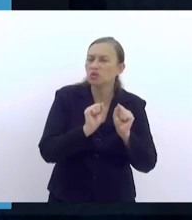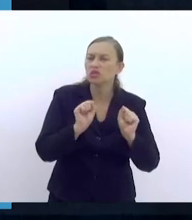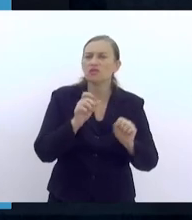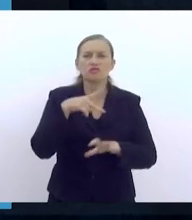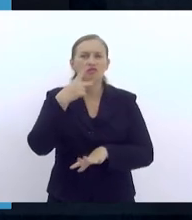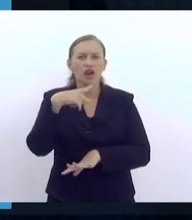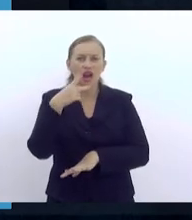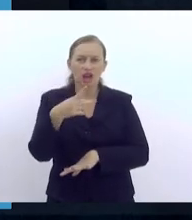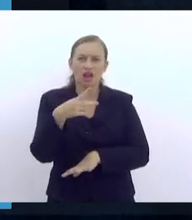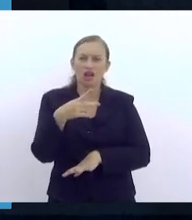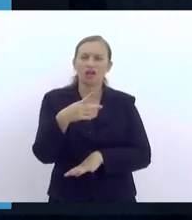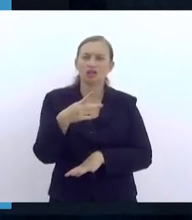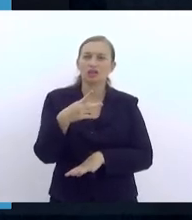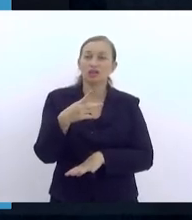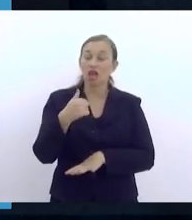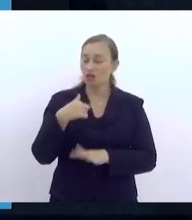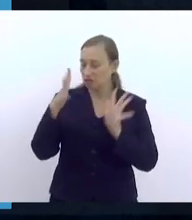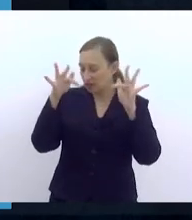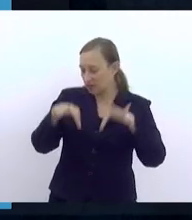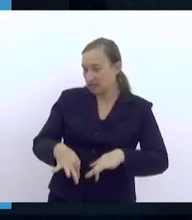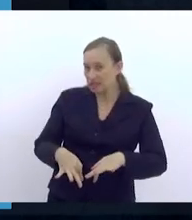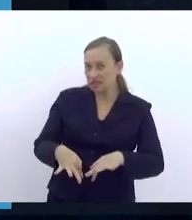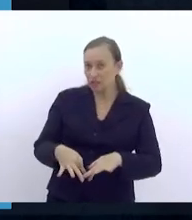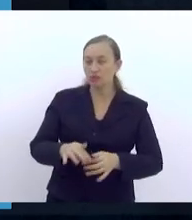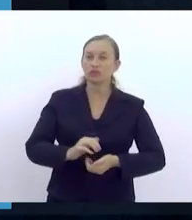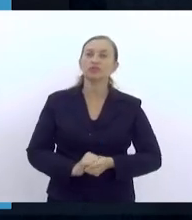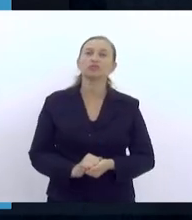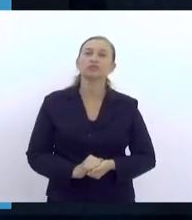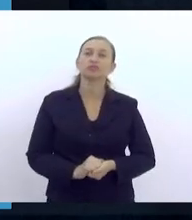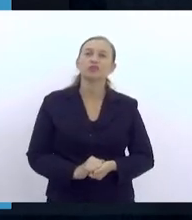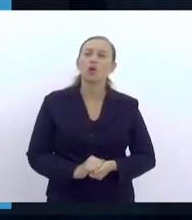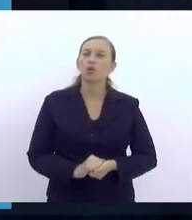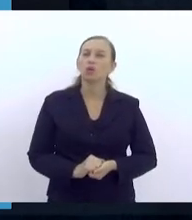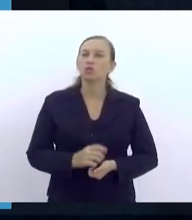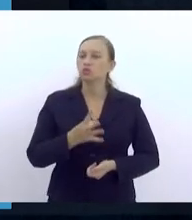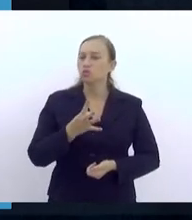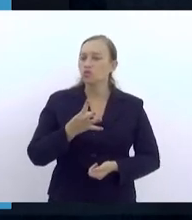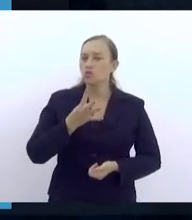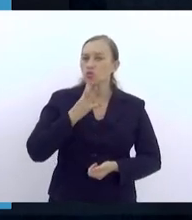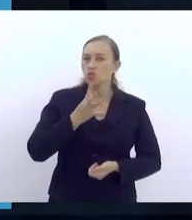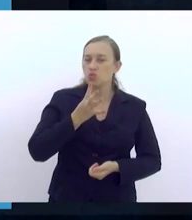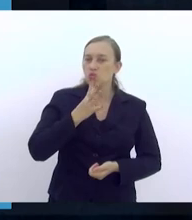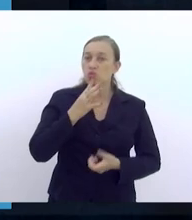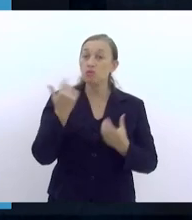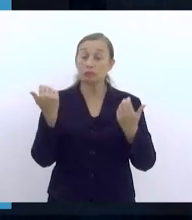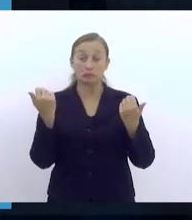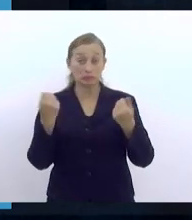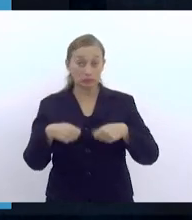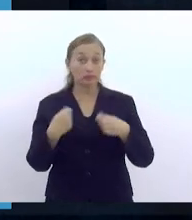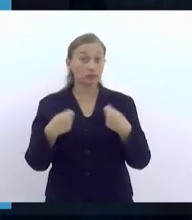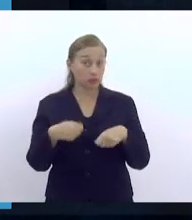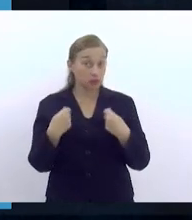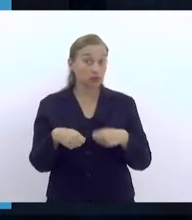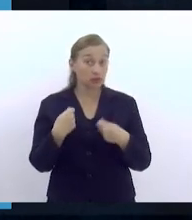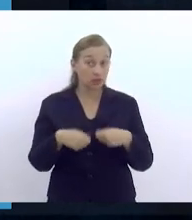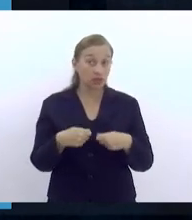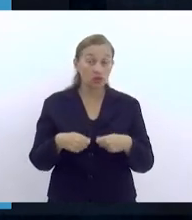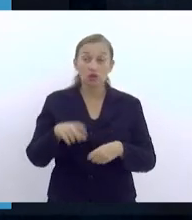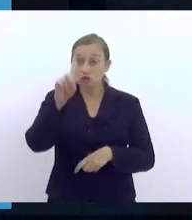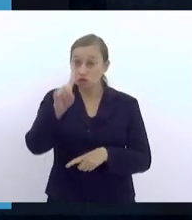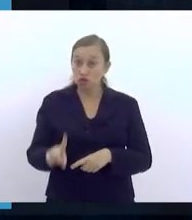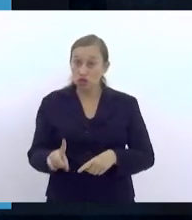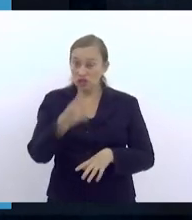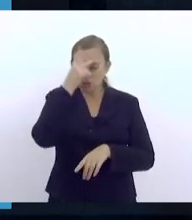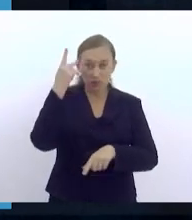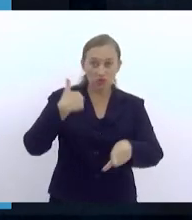disso, e aí eu encerro sem falar no reconhecimento necessário dos direitos dos